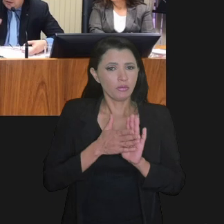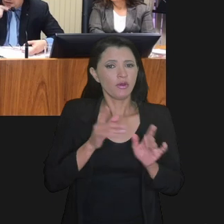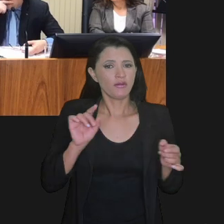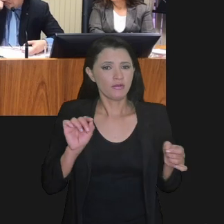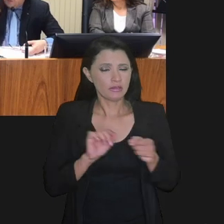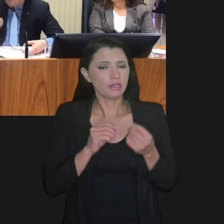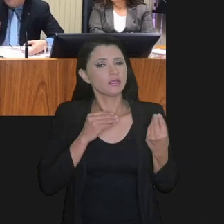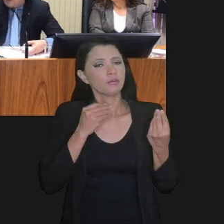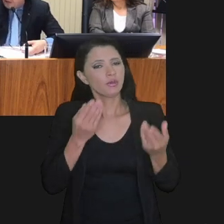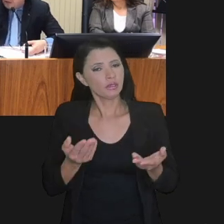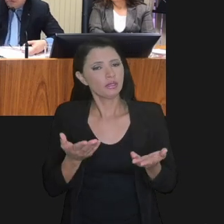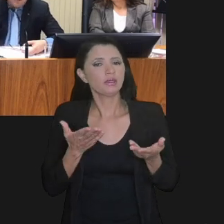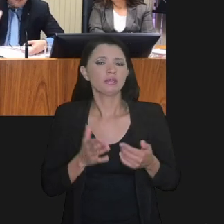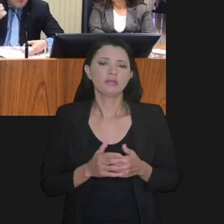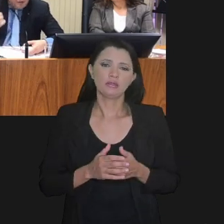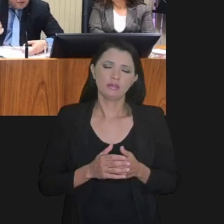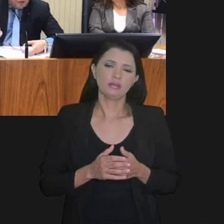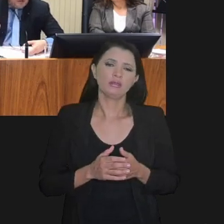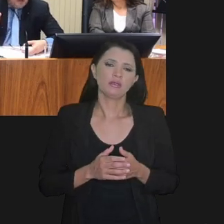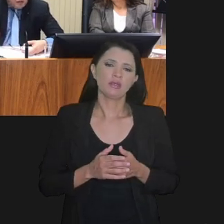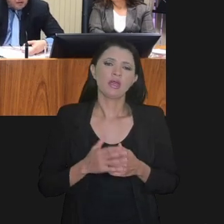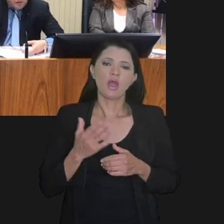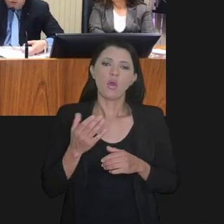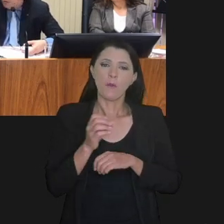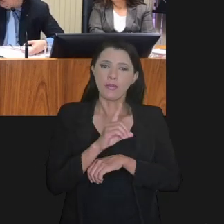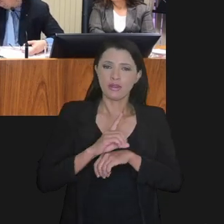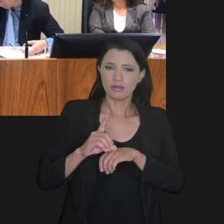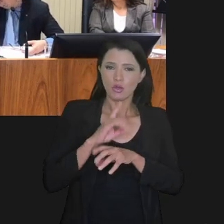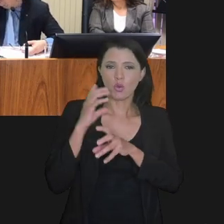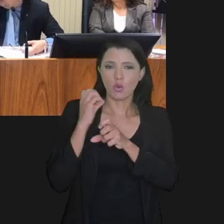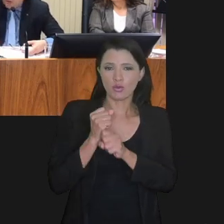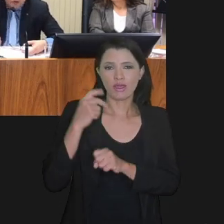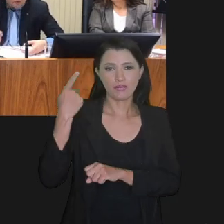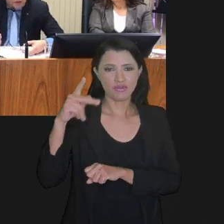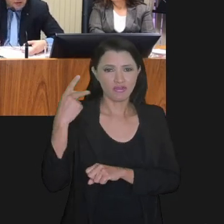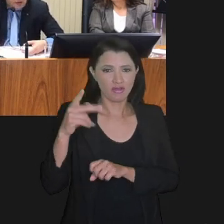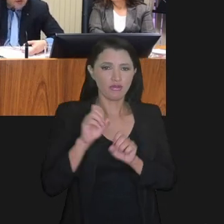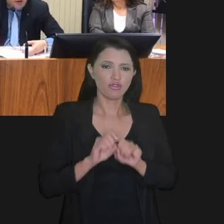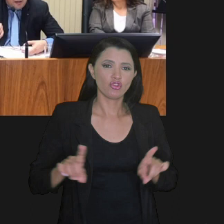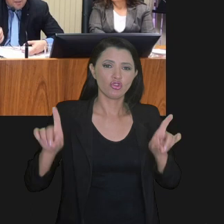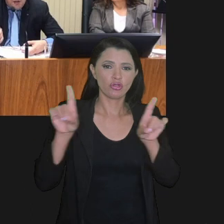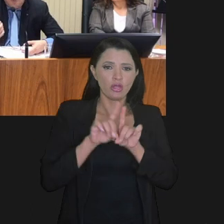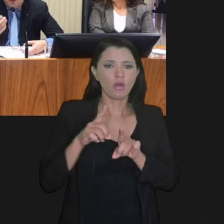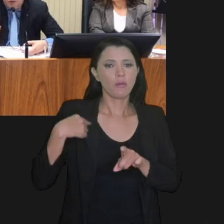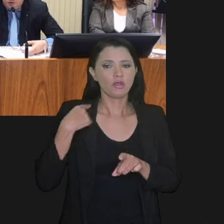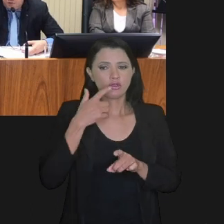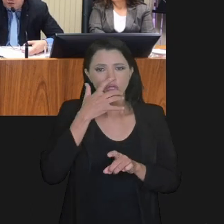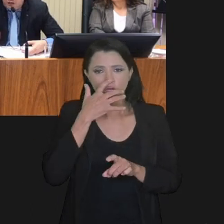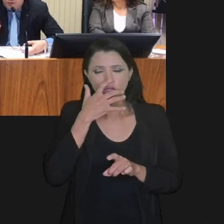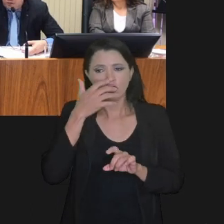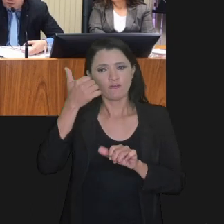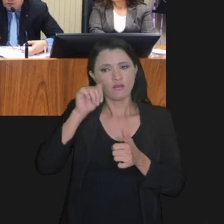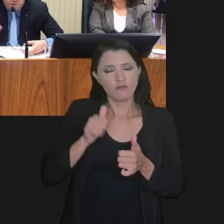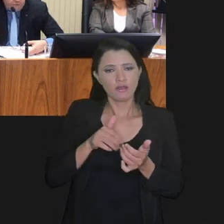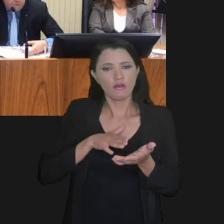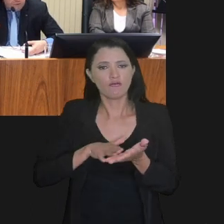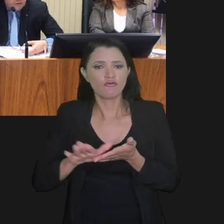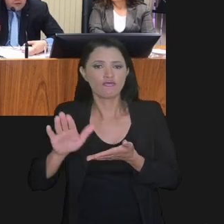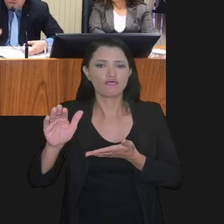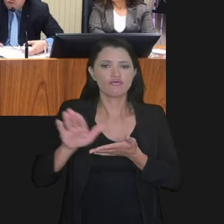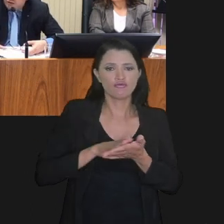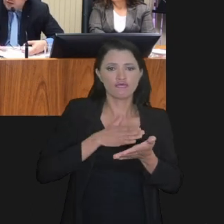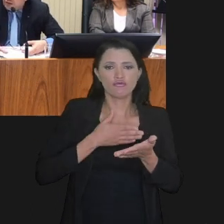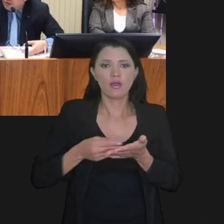se propõe fazer a transação, que ele disponibilize a construção contábil digital dele, até para a gente poder verificar a demonstração do